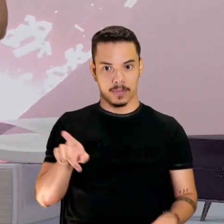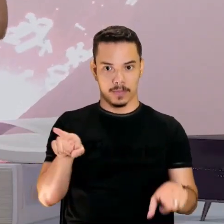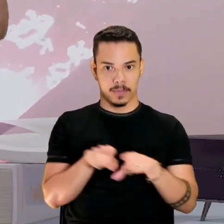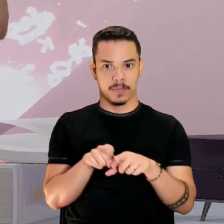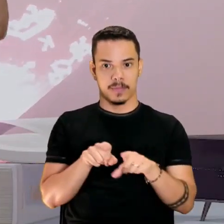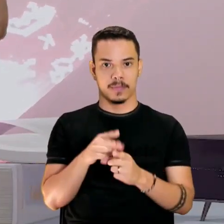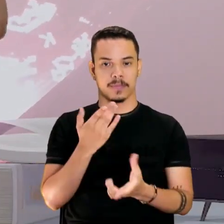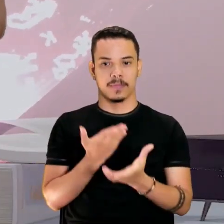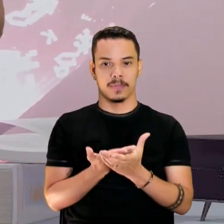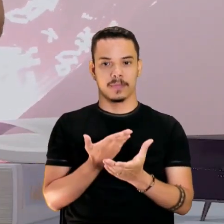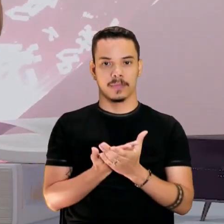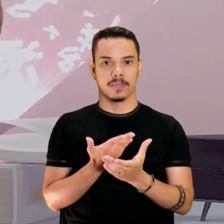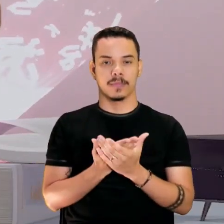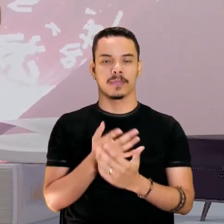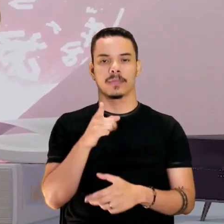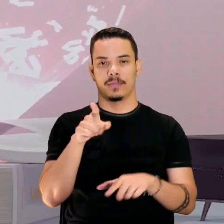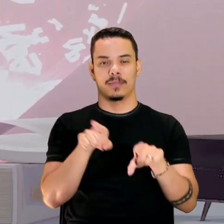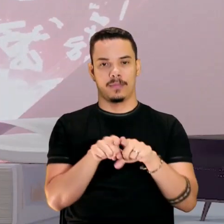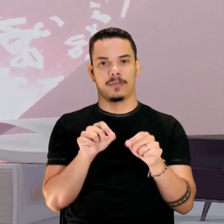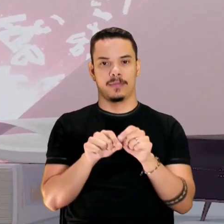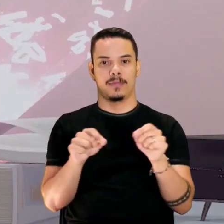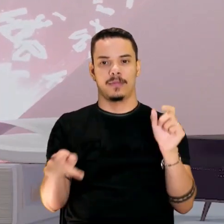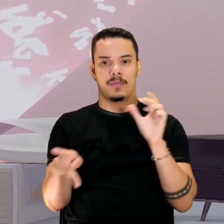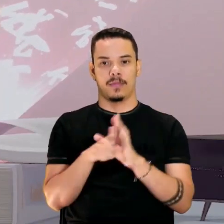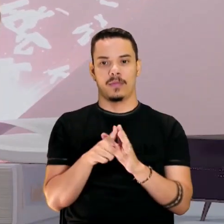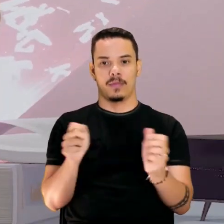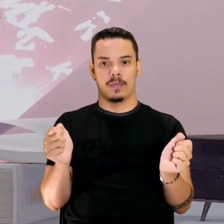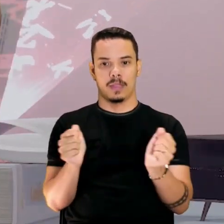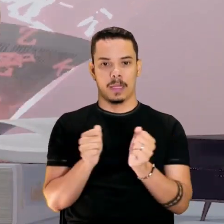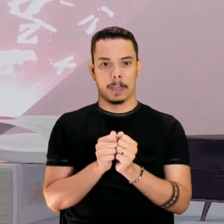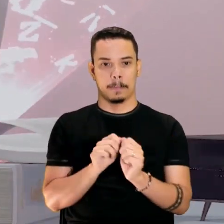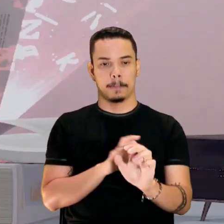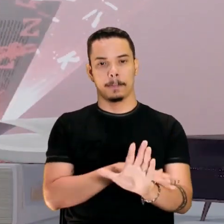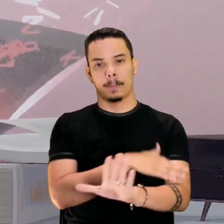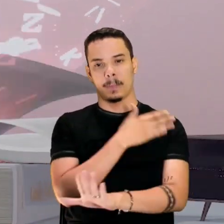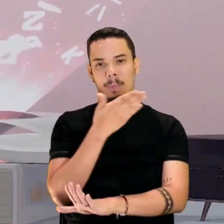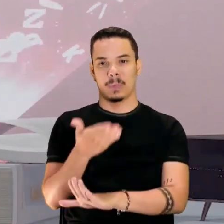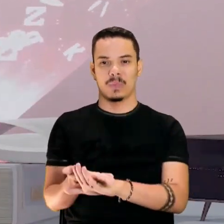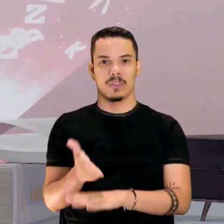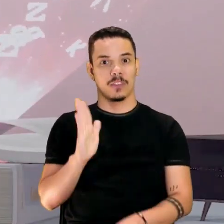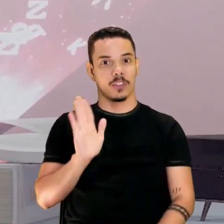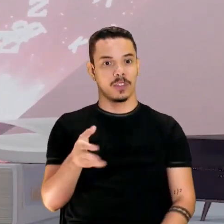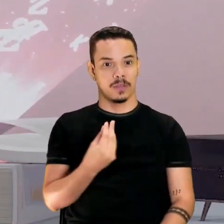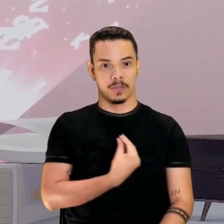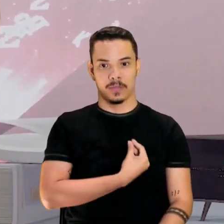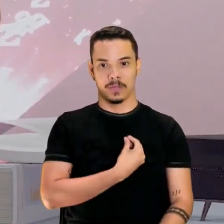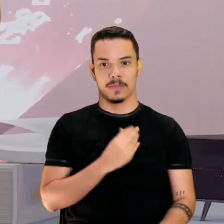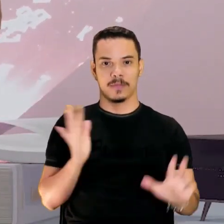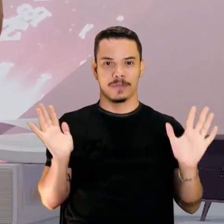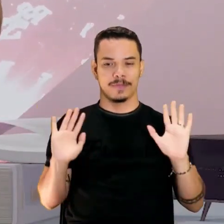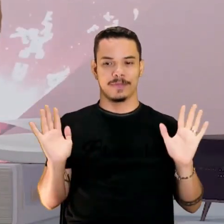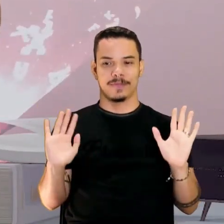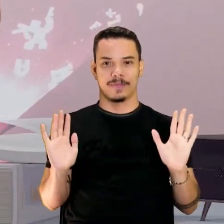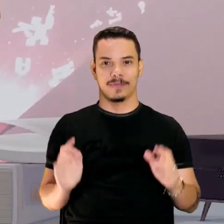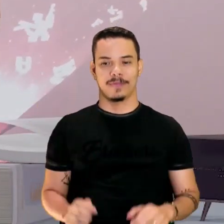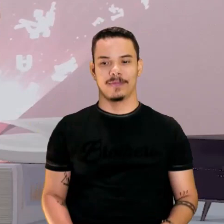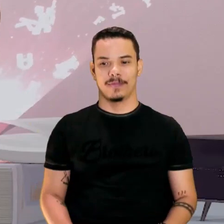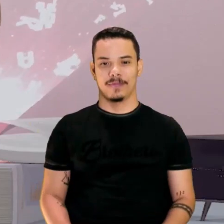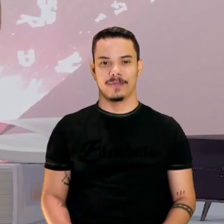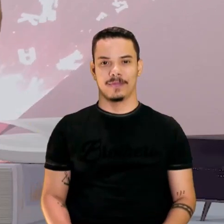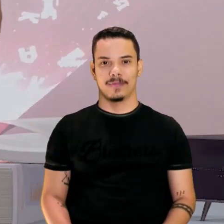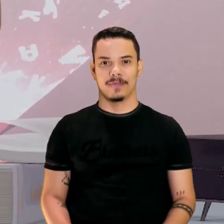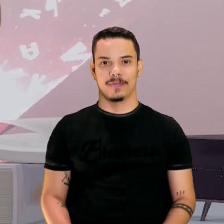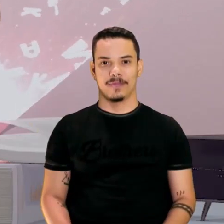também nas nossas aulas. Aí, você vai fazer parte aí. Todo esse processo. Já está, né? Valeu. Até a próxima. Tchau.